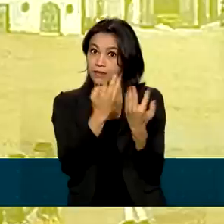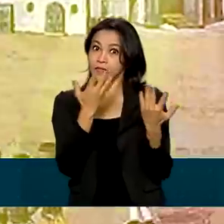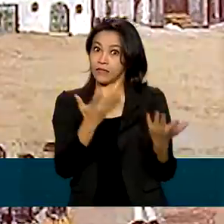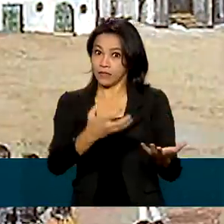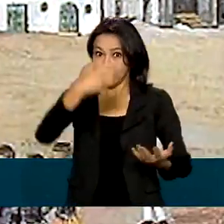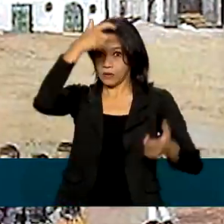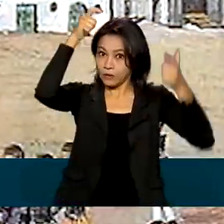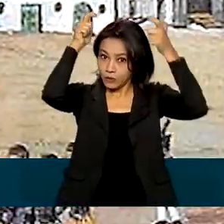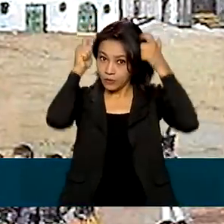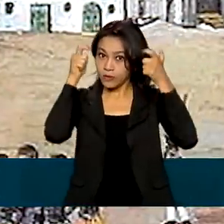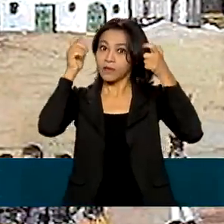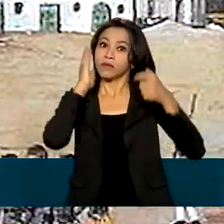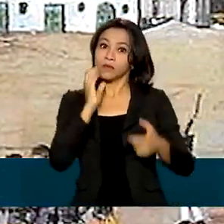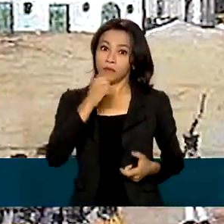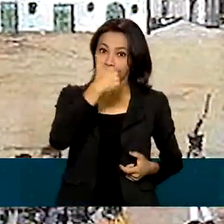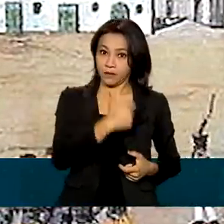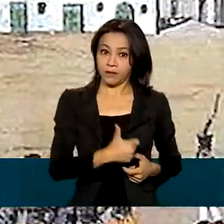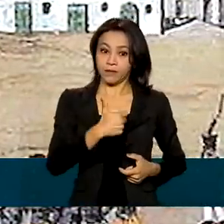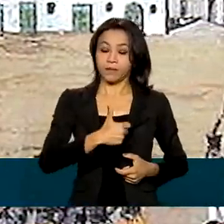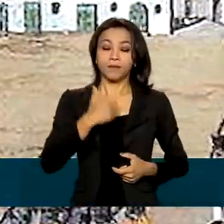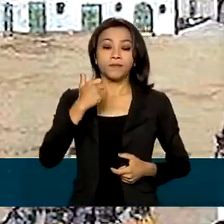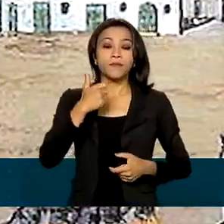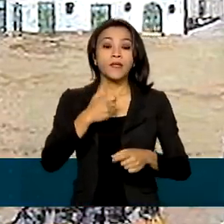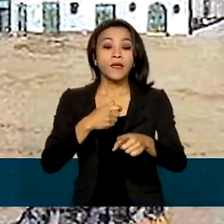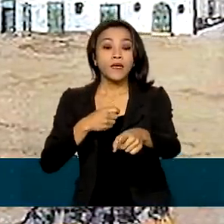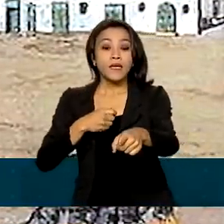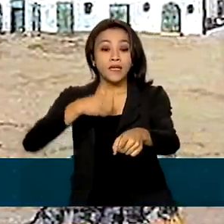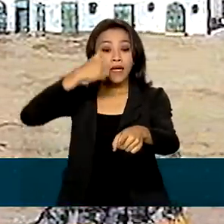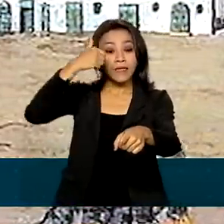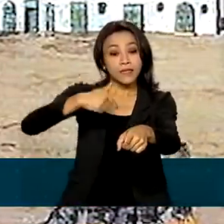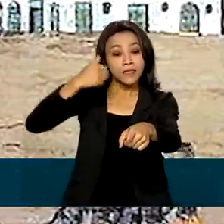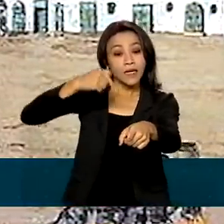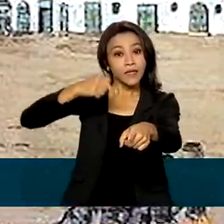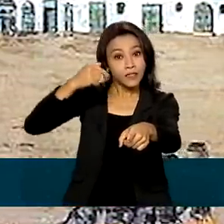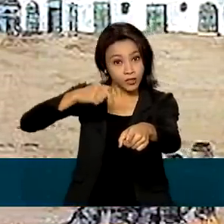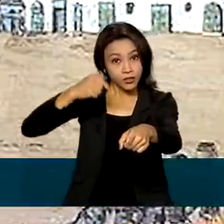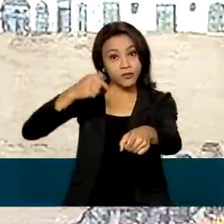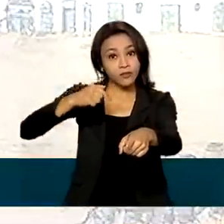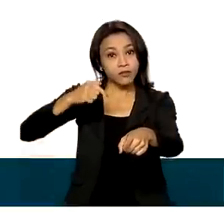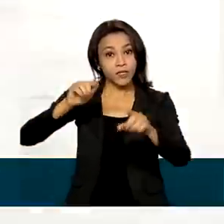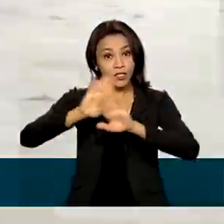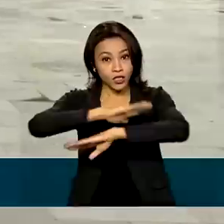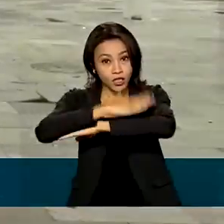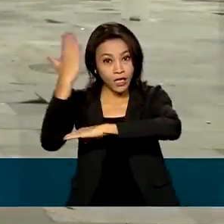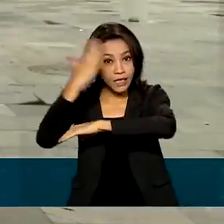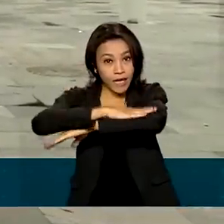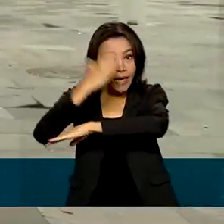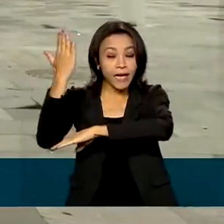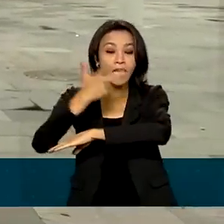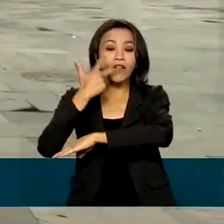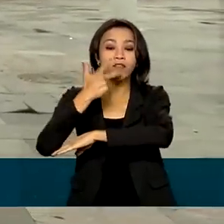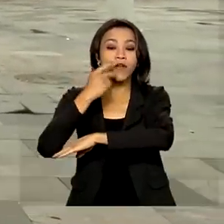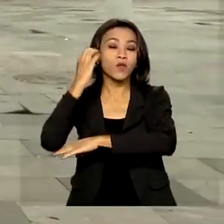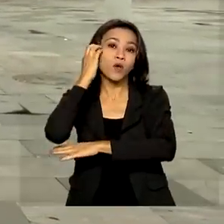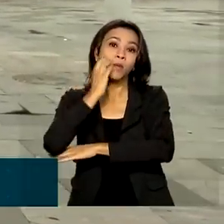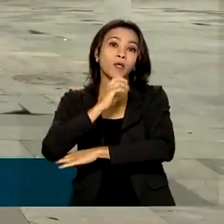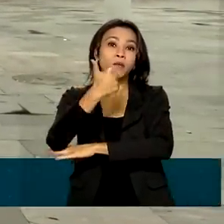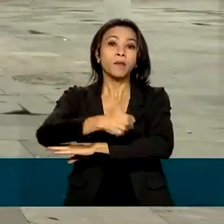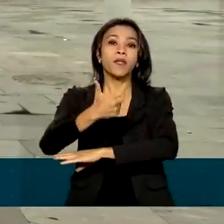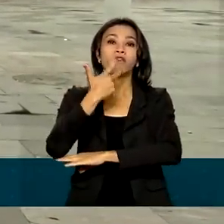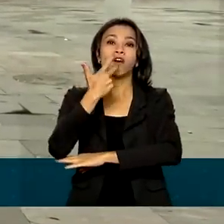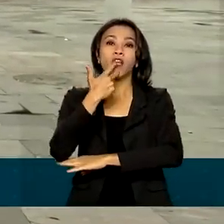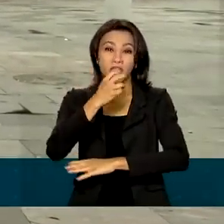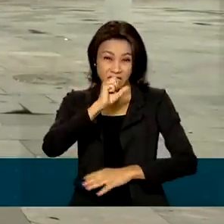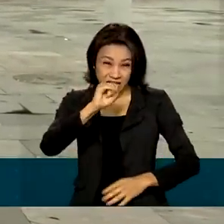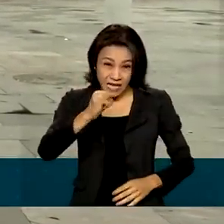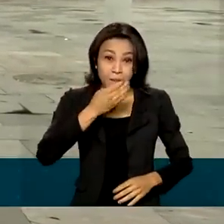importância histórica muito grande. Na sétima janela do segundo andar, Dom Pedro I, ele falou a célebre frase, né, se